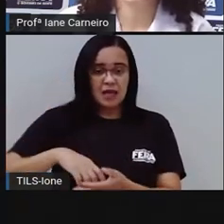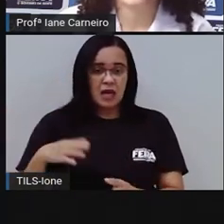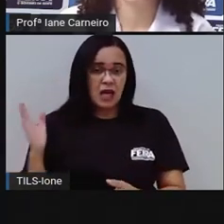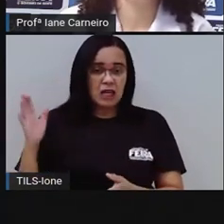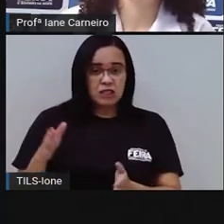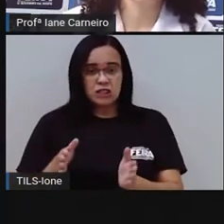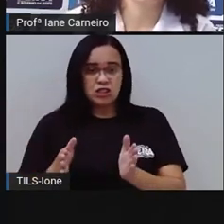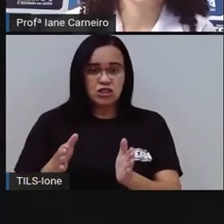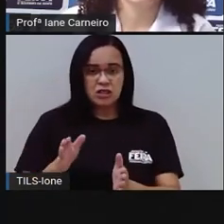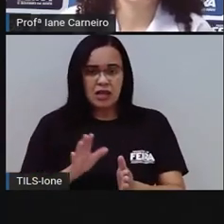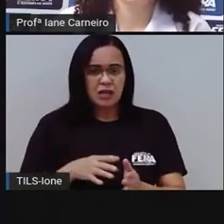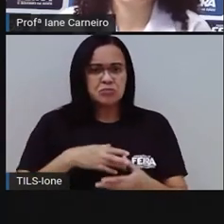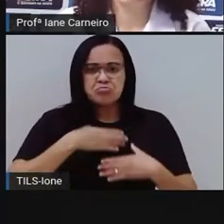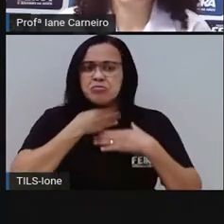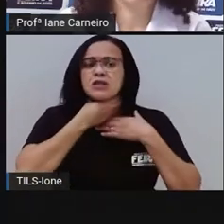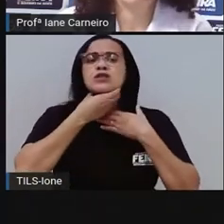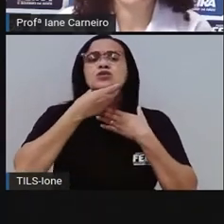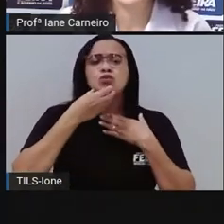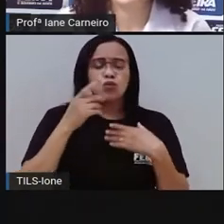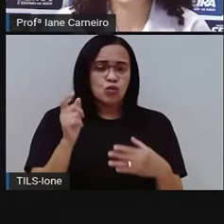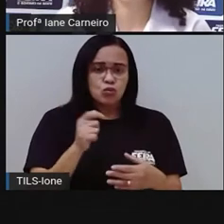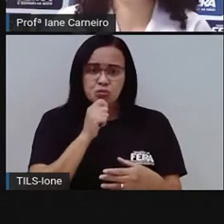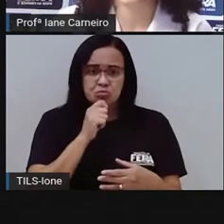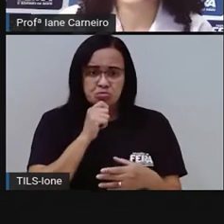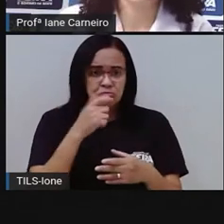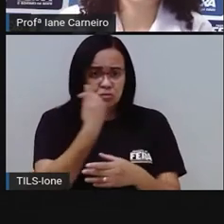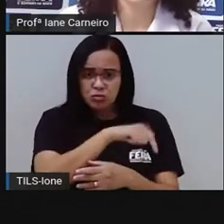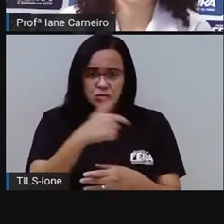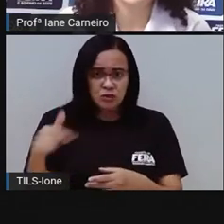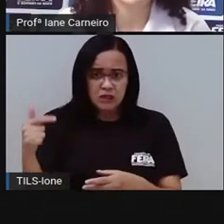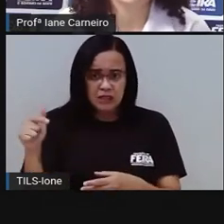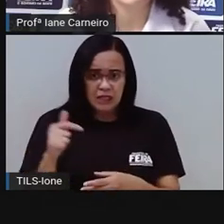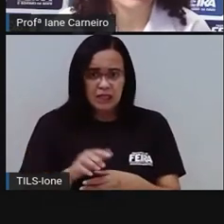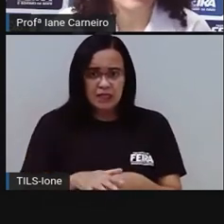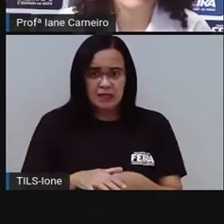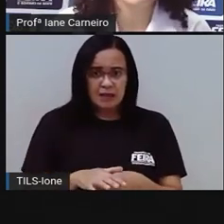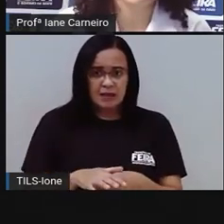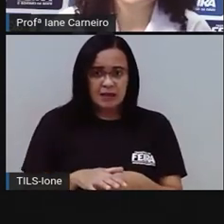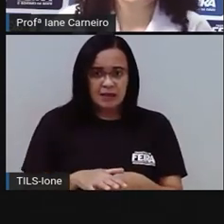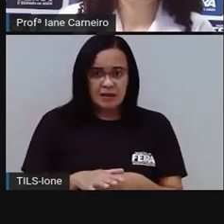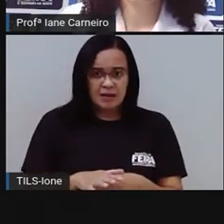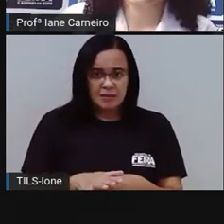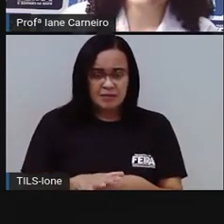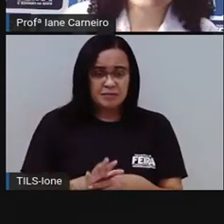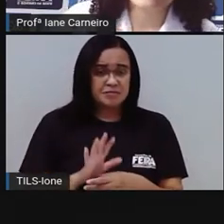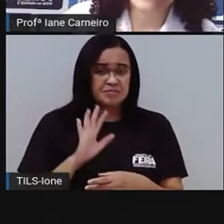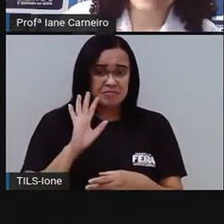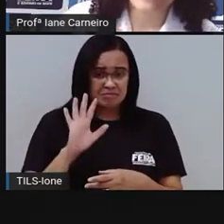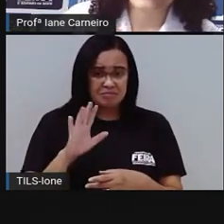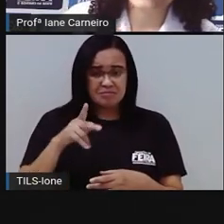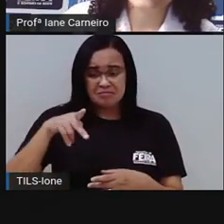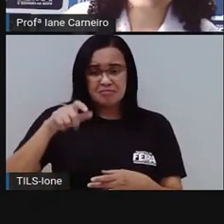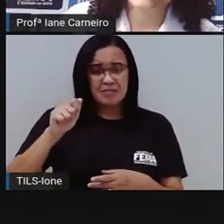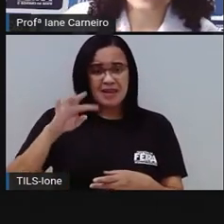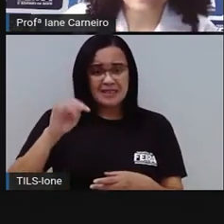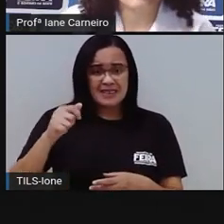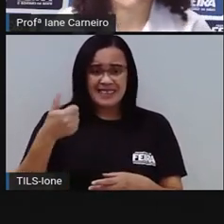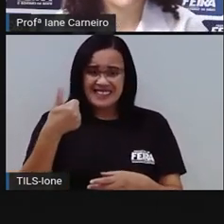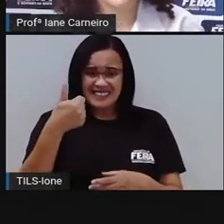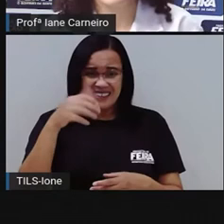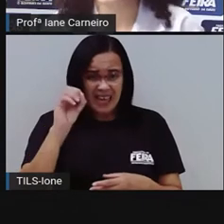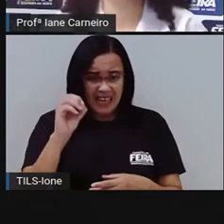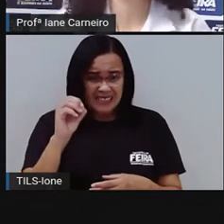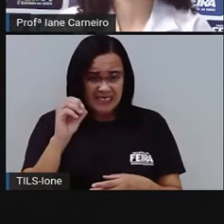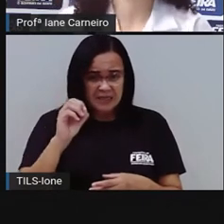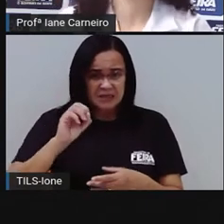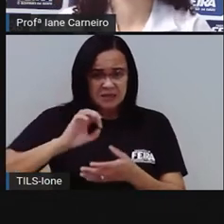caçado. Quem é que anda de lado? Um bichinho que anda de lado. Tem dez patas. Será que é um